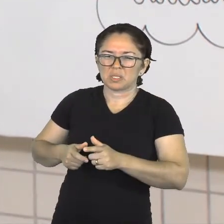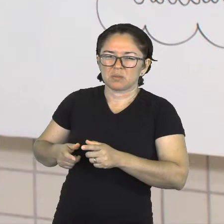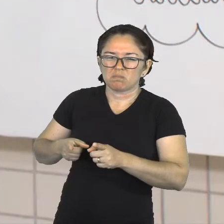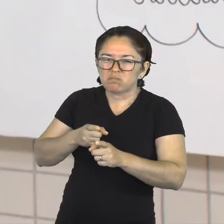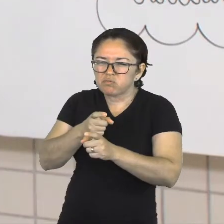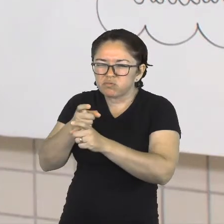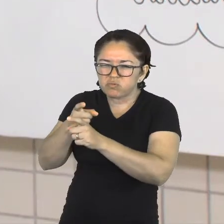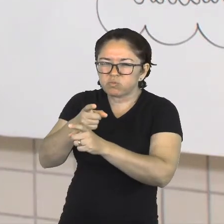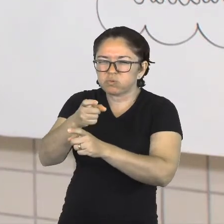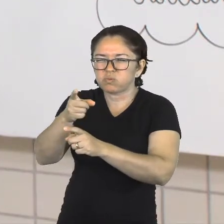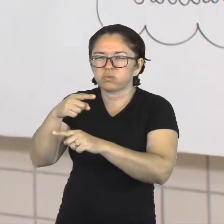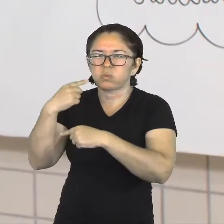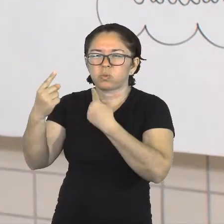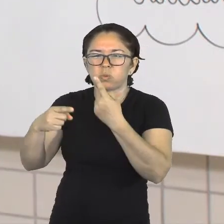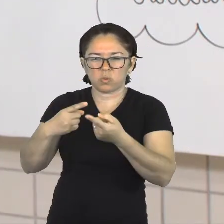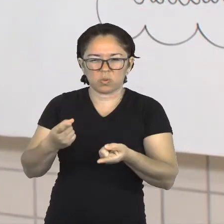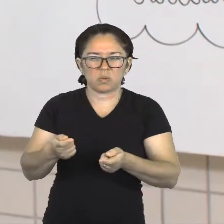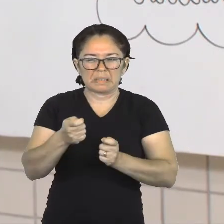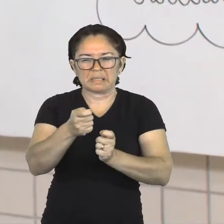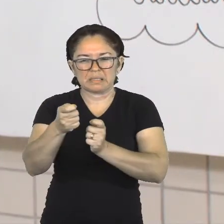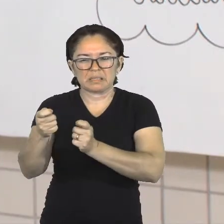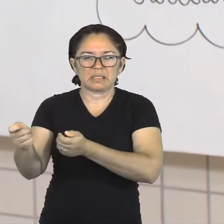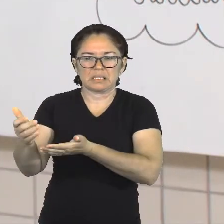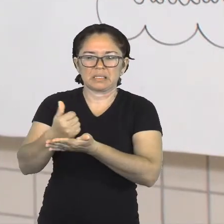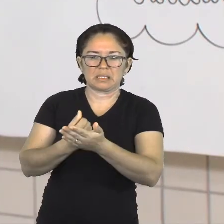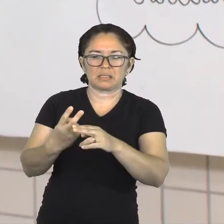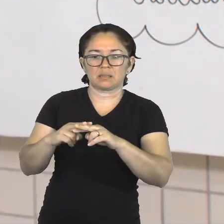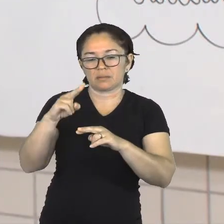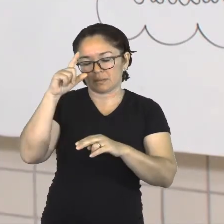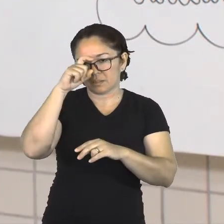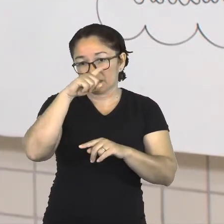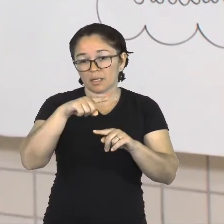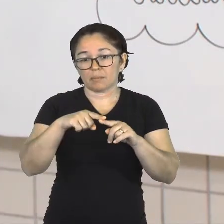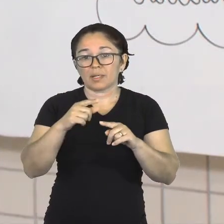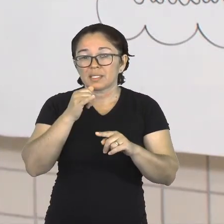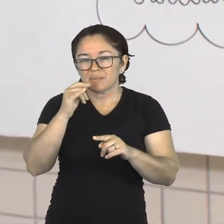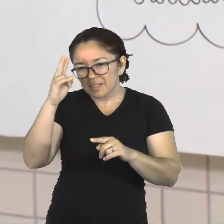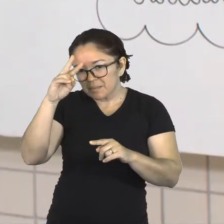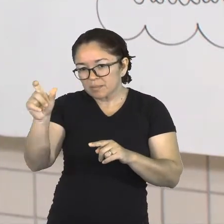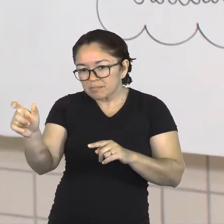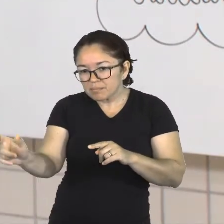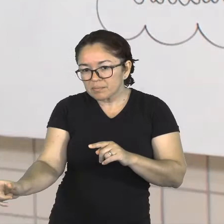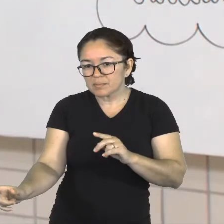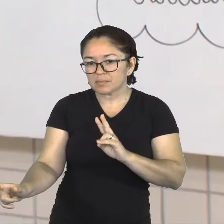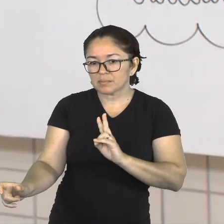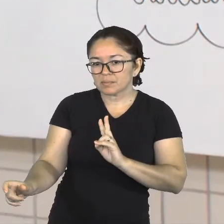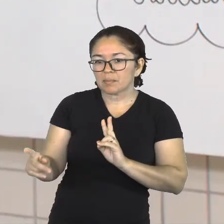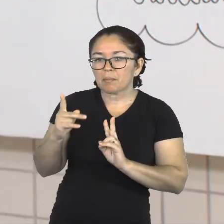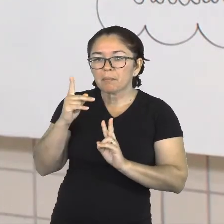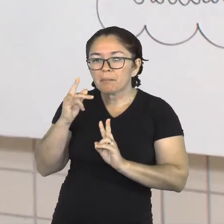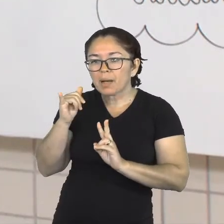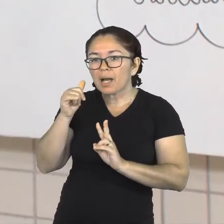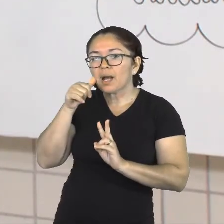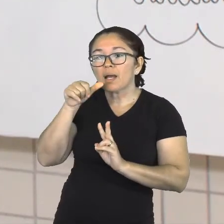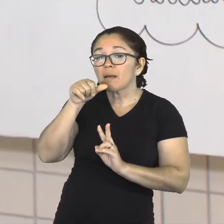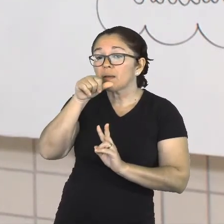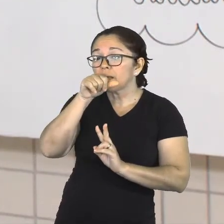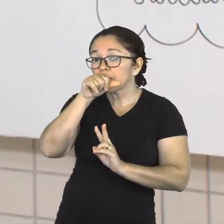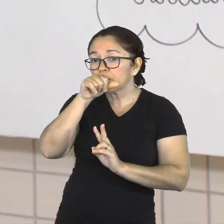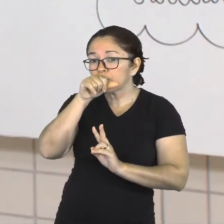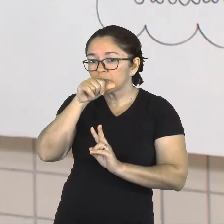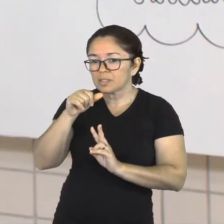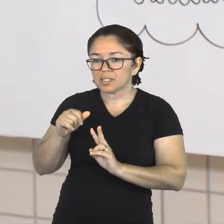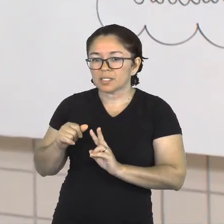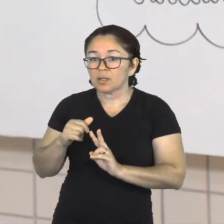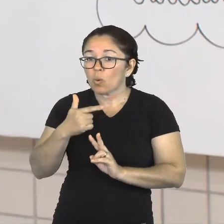a narrativa também, vocês vão ver que os pais adotivos de Liesel, eles escondem um judeu no porão